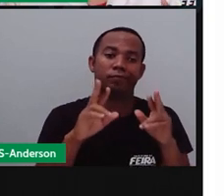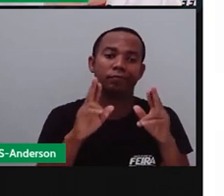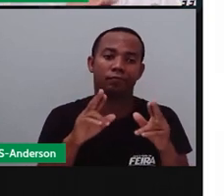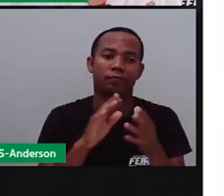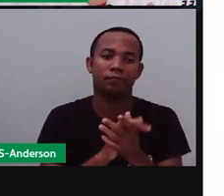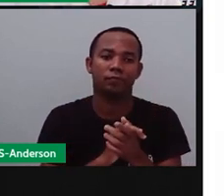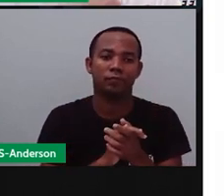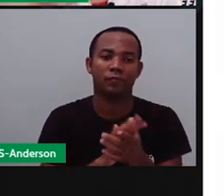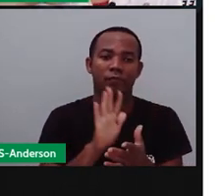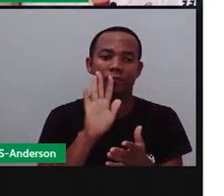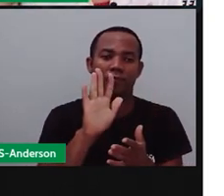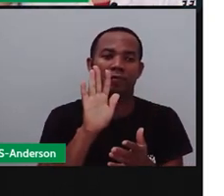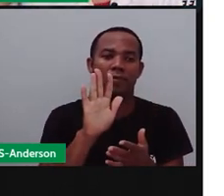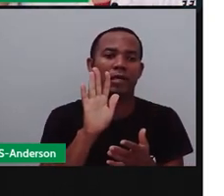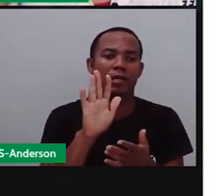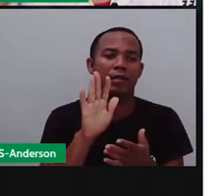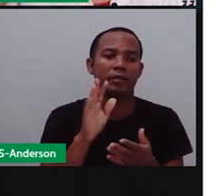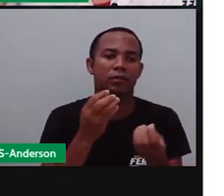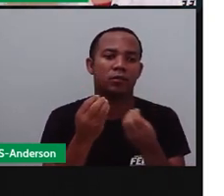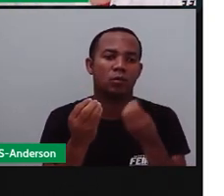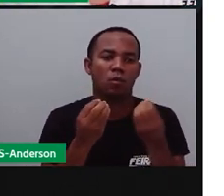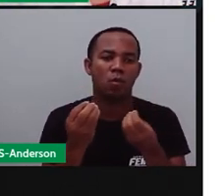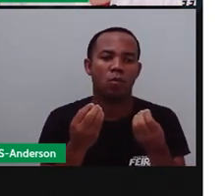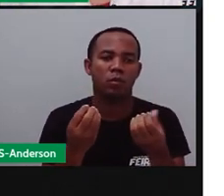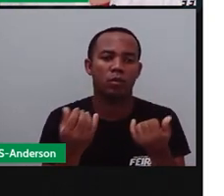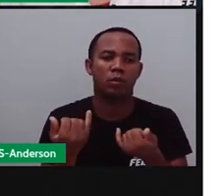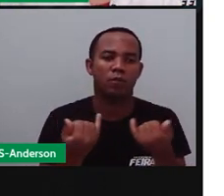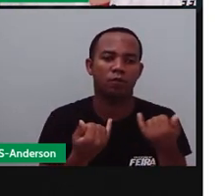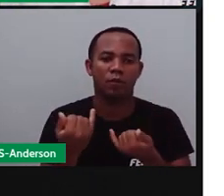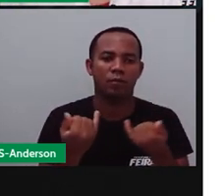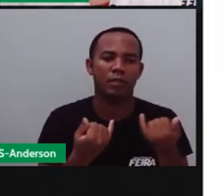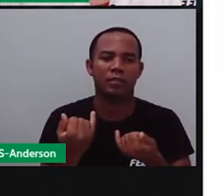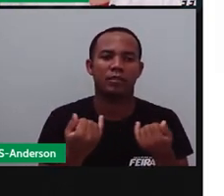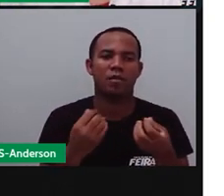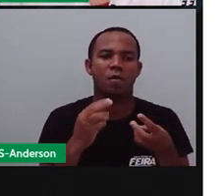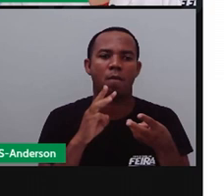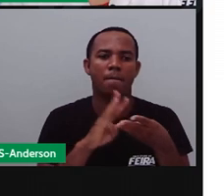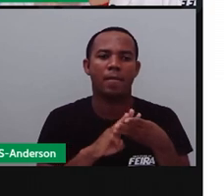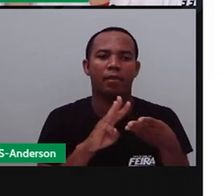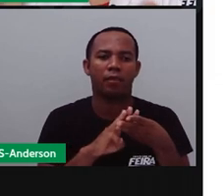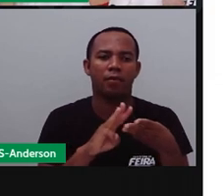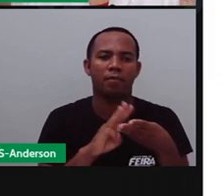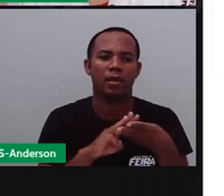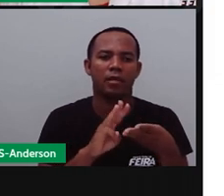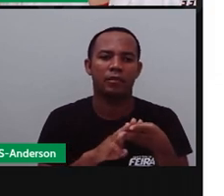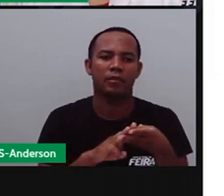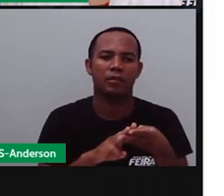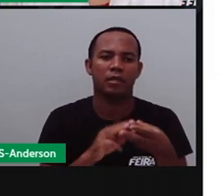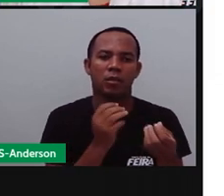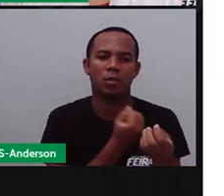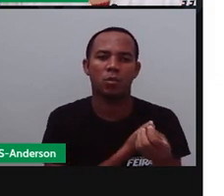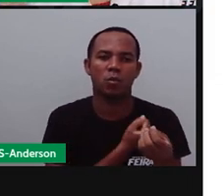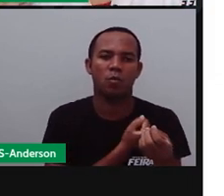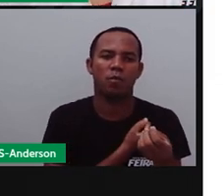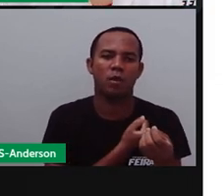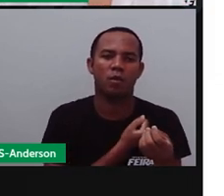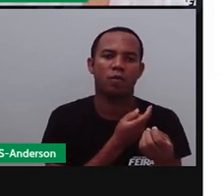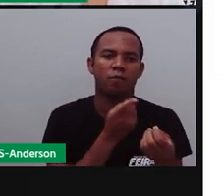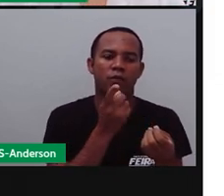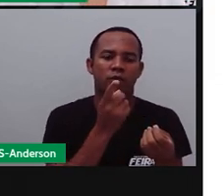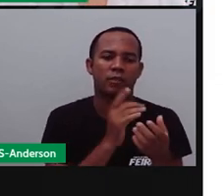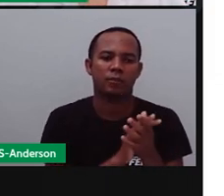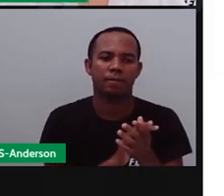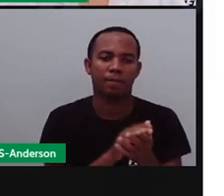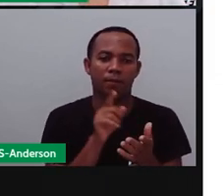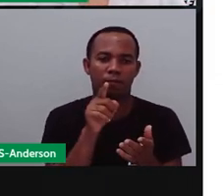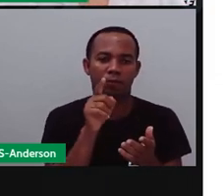ao mapa, só que aí ele vai dar informações o quê? Matemáticas para vocês, de números para vocês. E aí, se